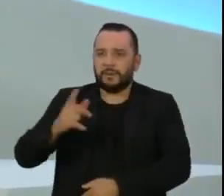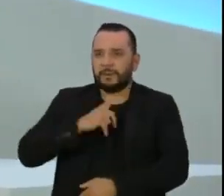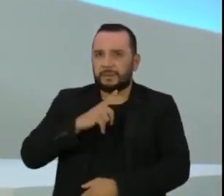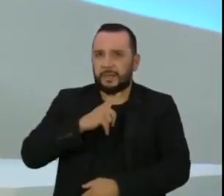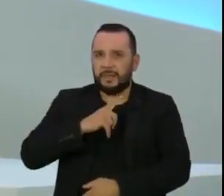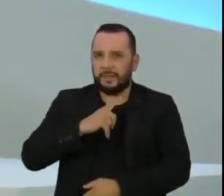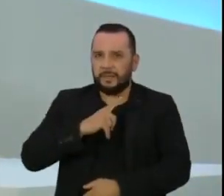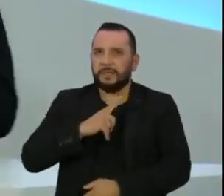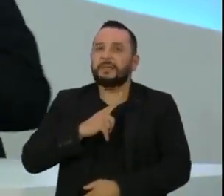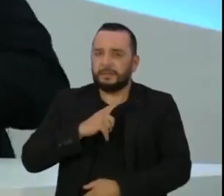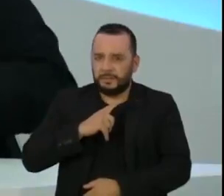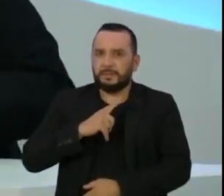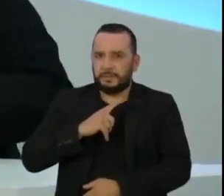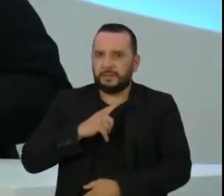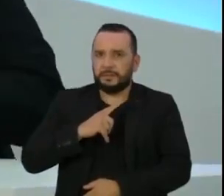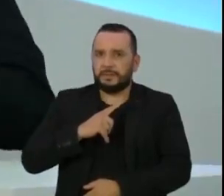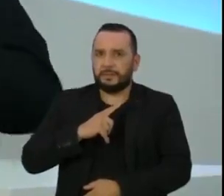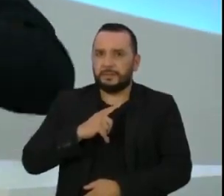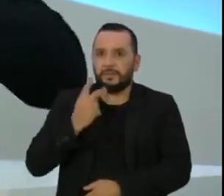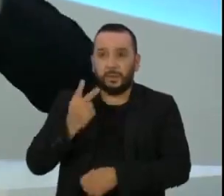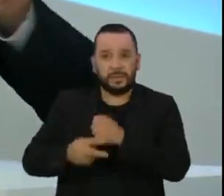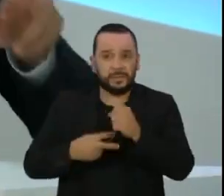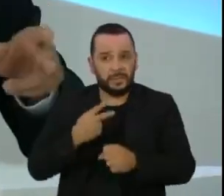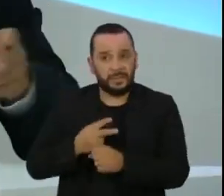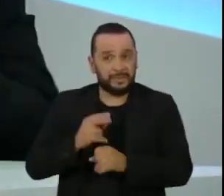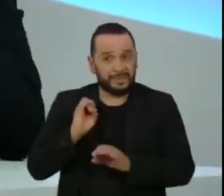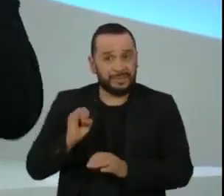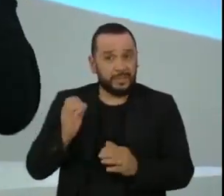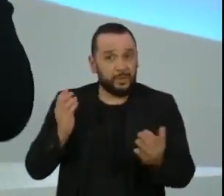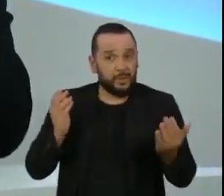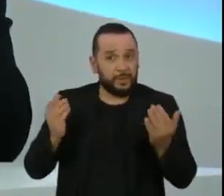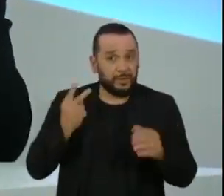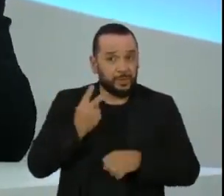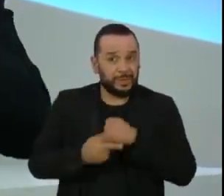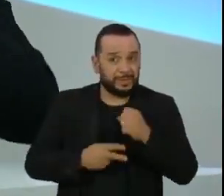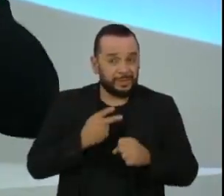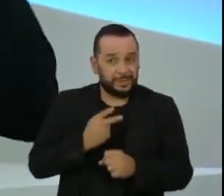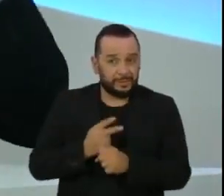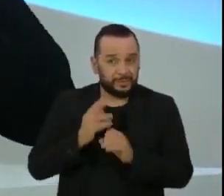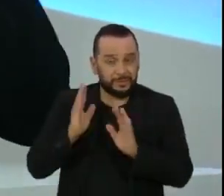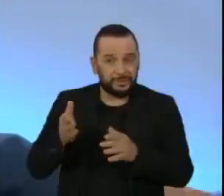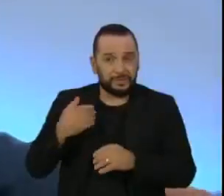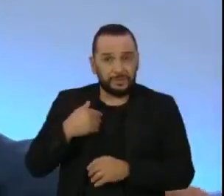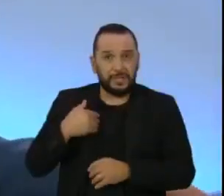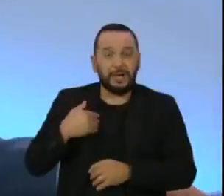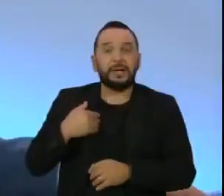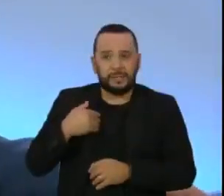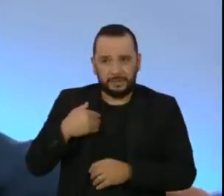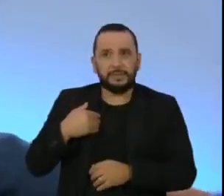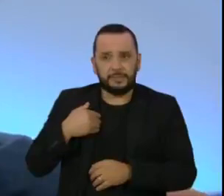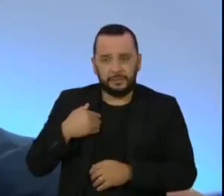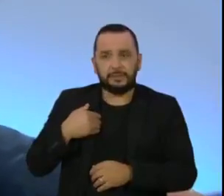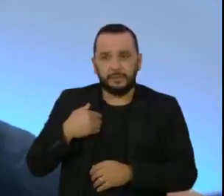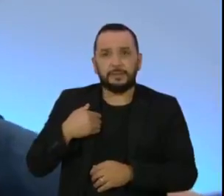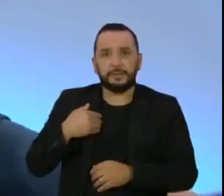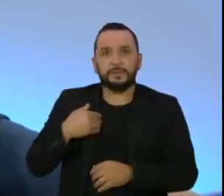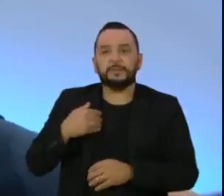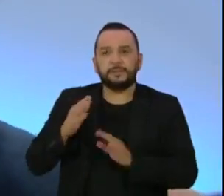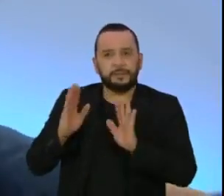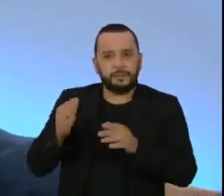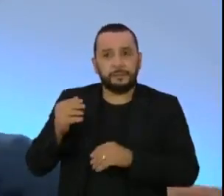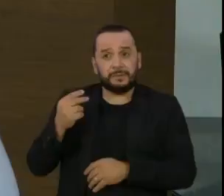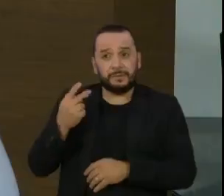das taxas de desmatamento nesses dois primeiros anos? Porque se a gente for comparar com as taxas de desmatamento do BN imediatamente anterior,